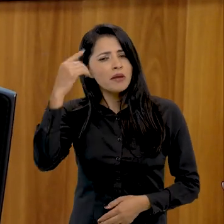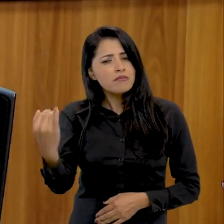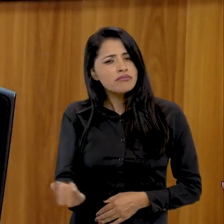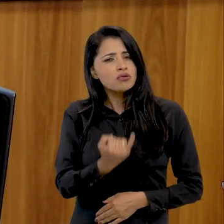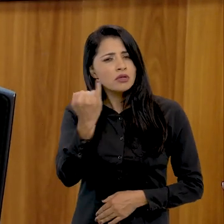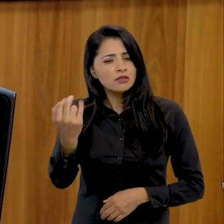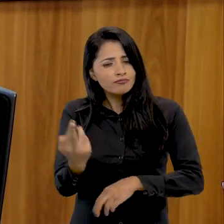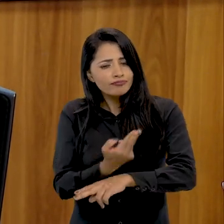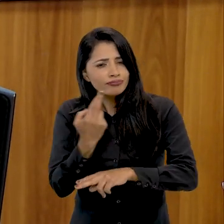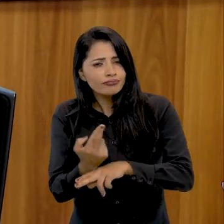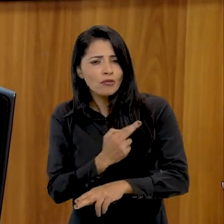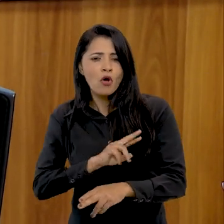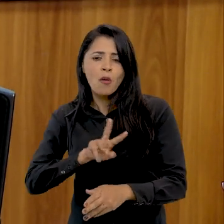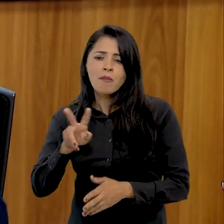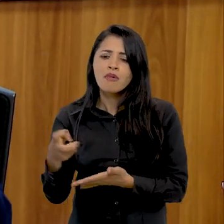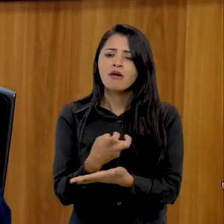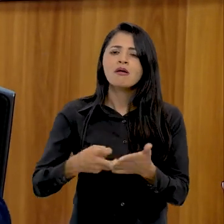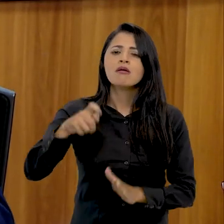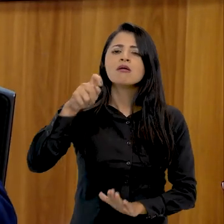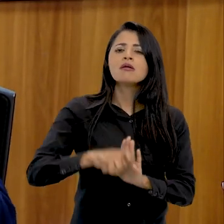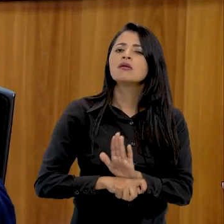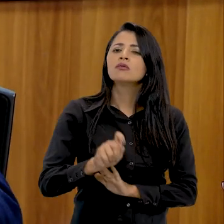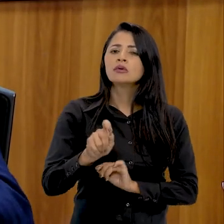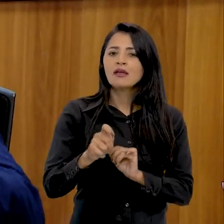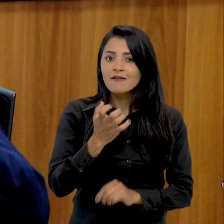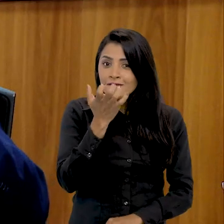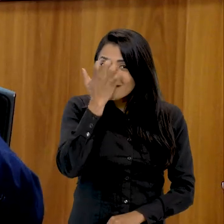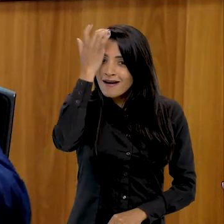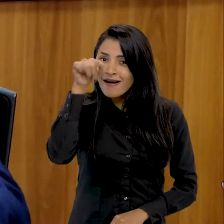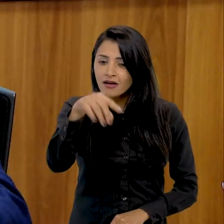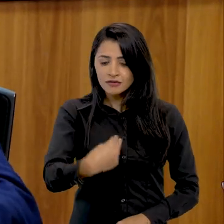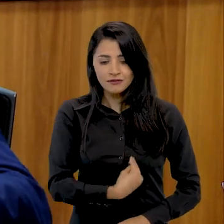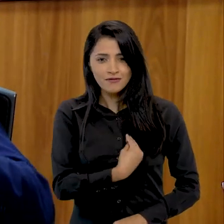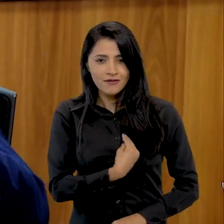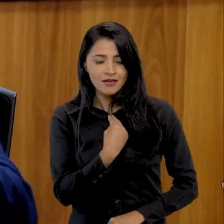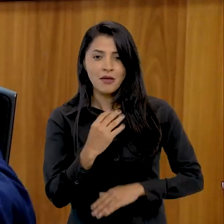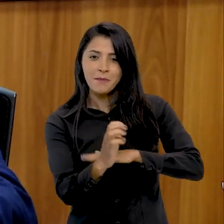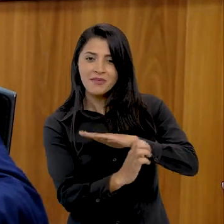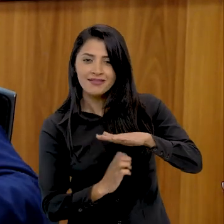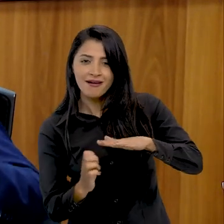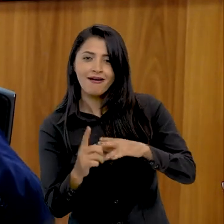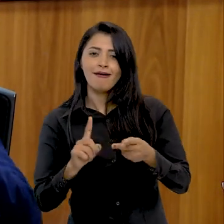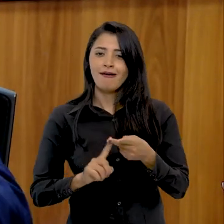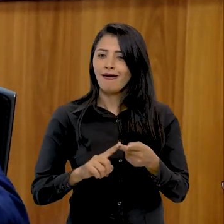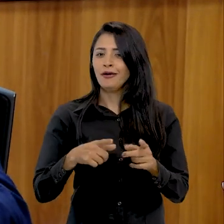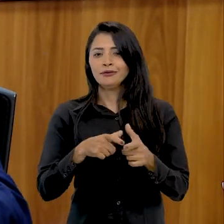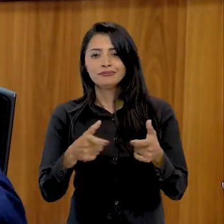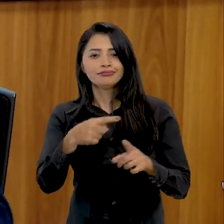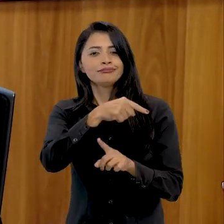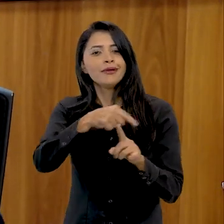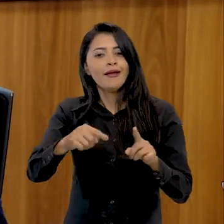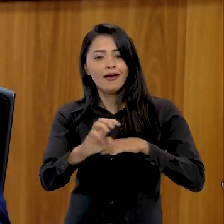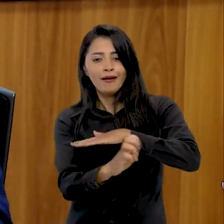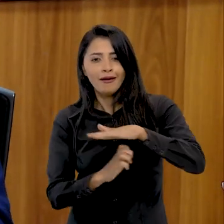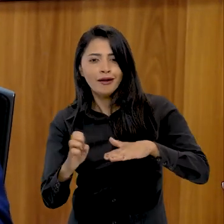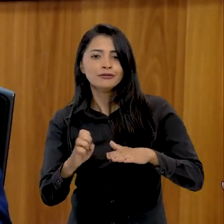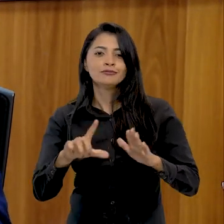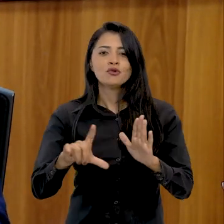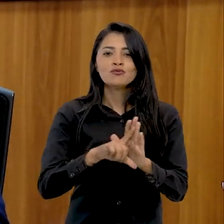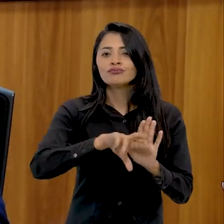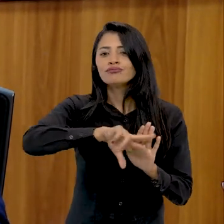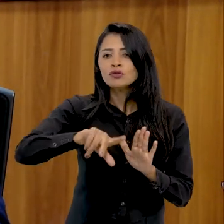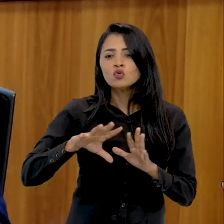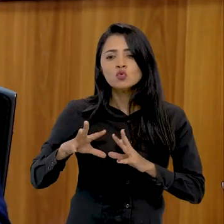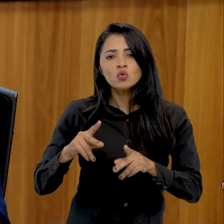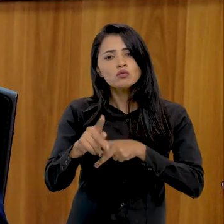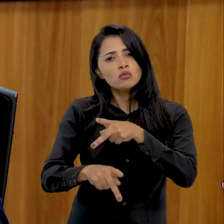reforma tributária? Para que você facilite a vida do pequeno empresário, do médio empresário, do grande empresário, da população